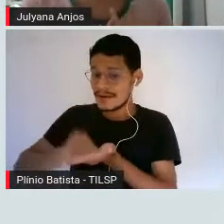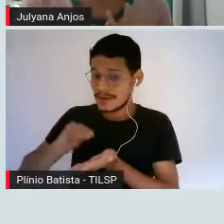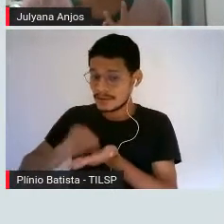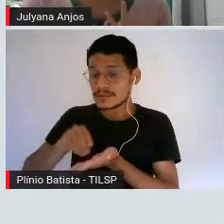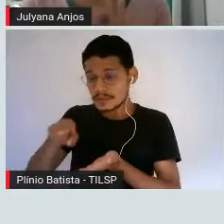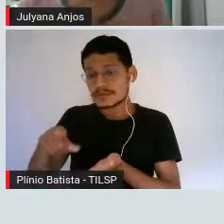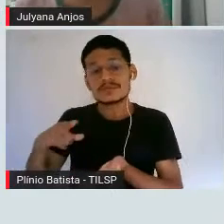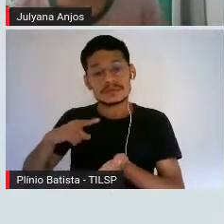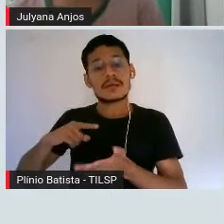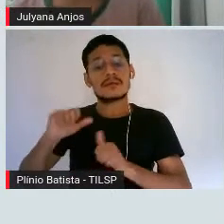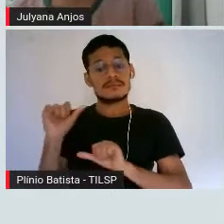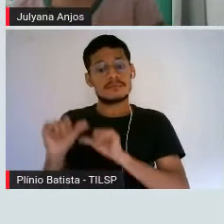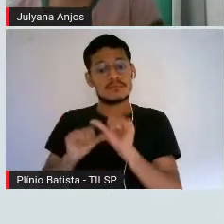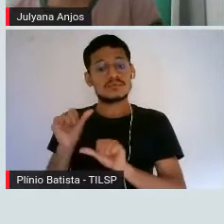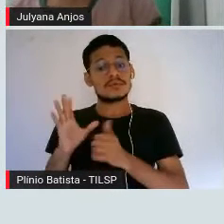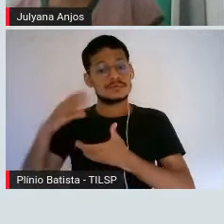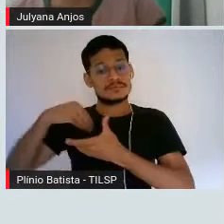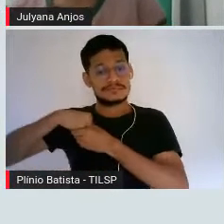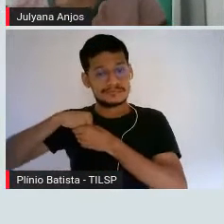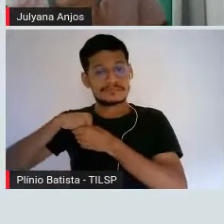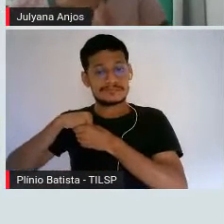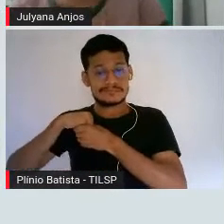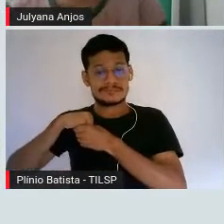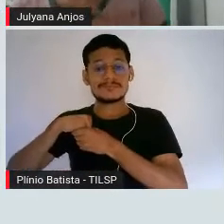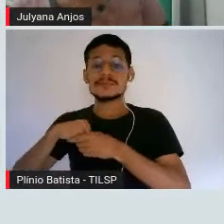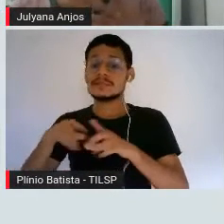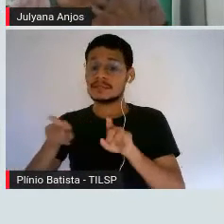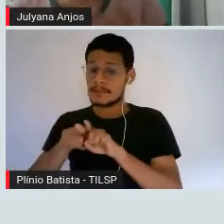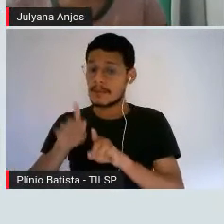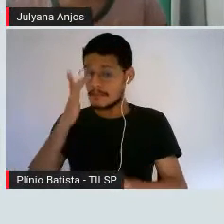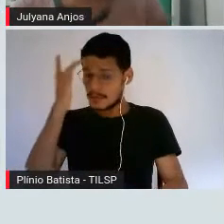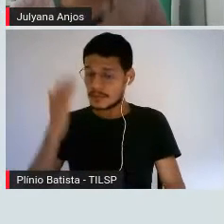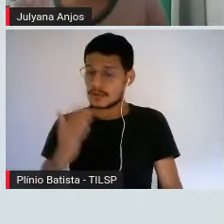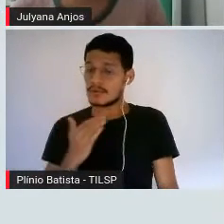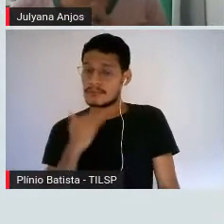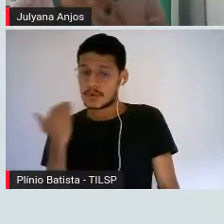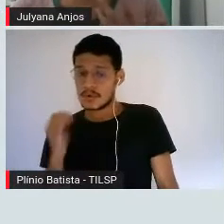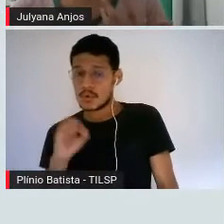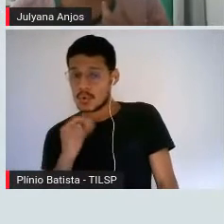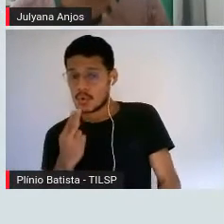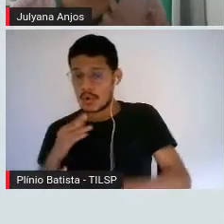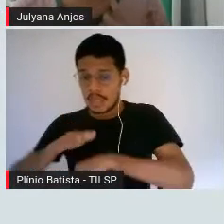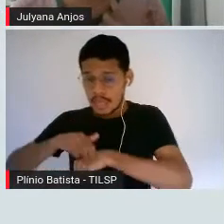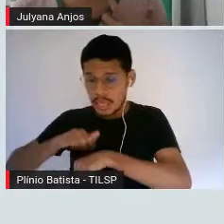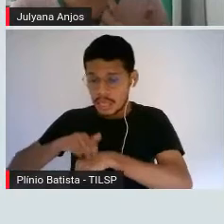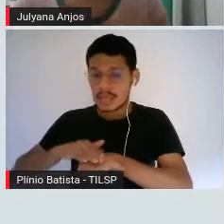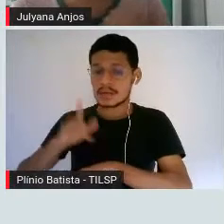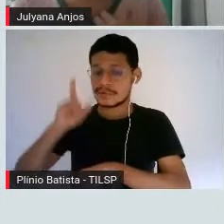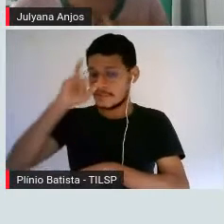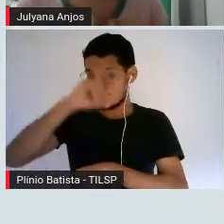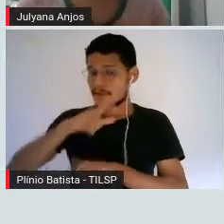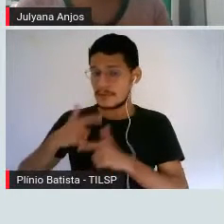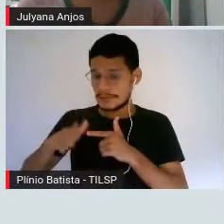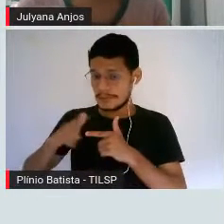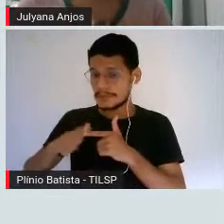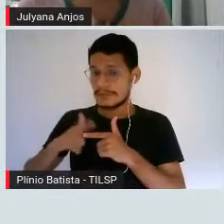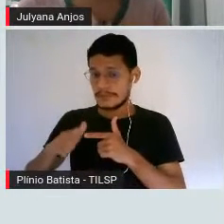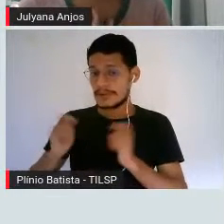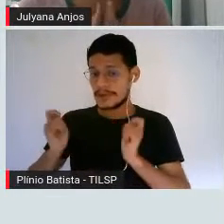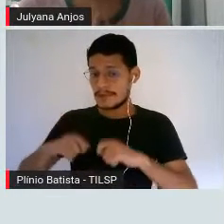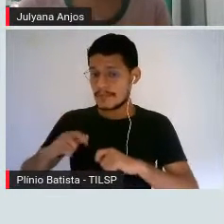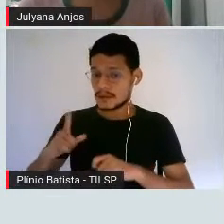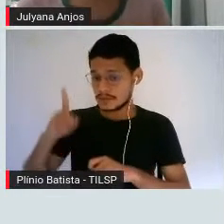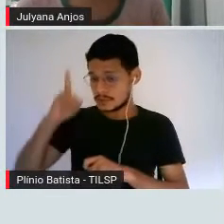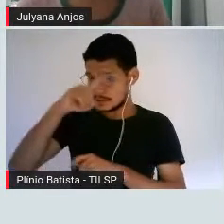muitas alterações que podem levar até a morte ou situações complexas que dificultam muito